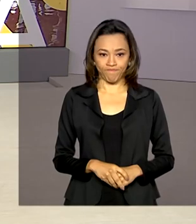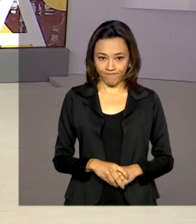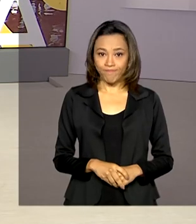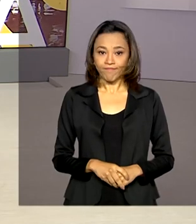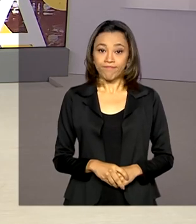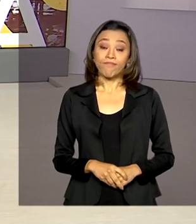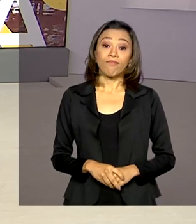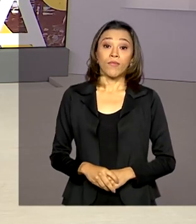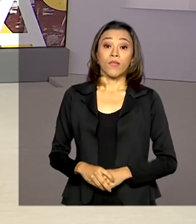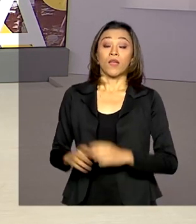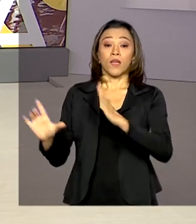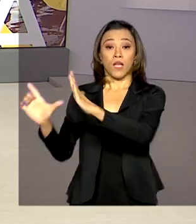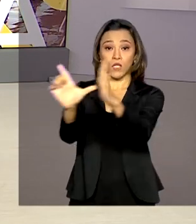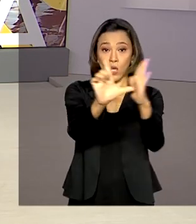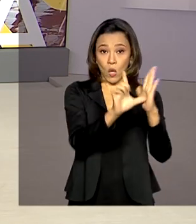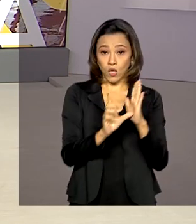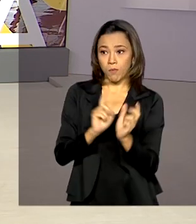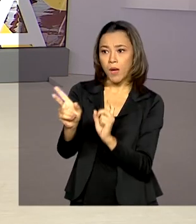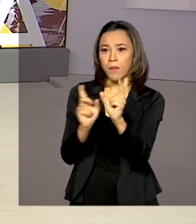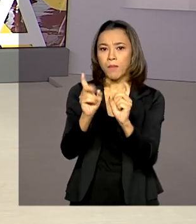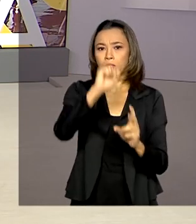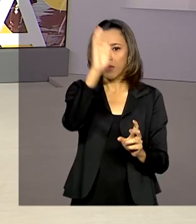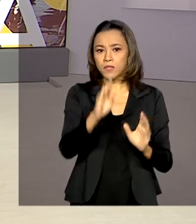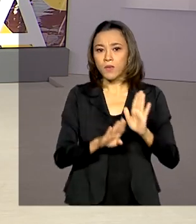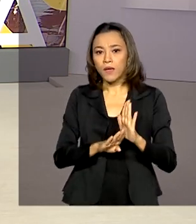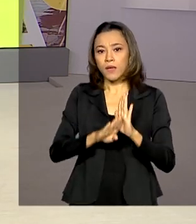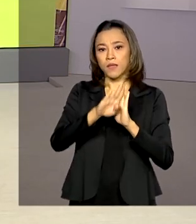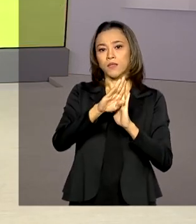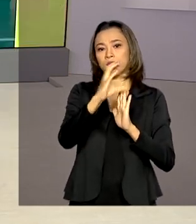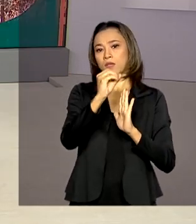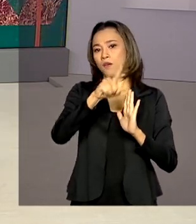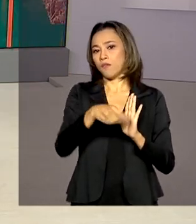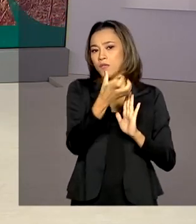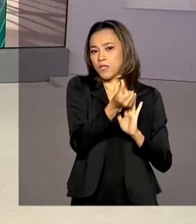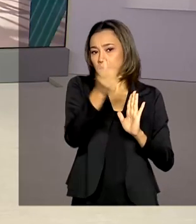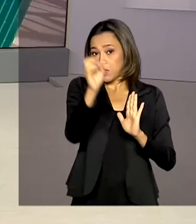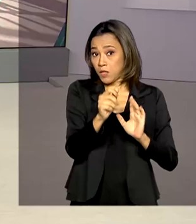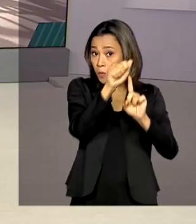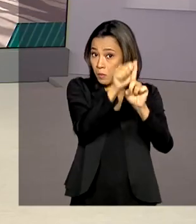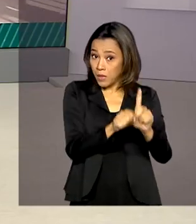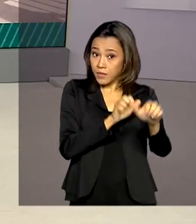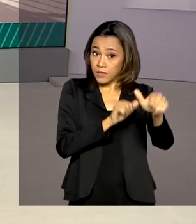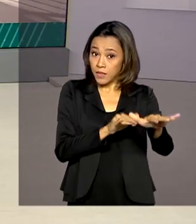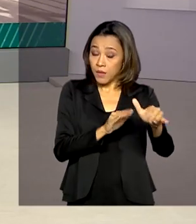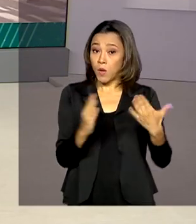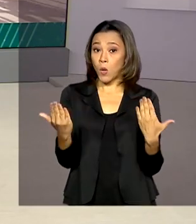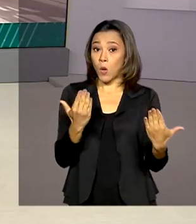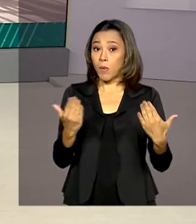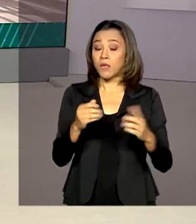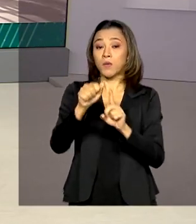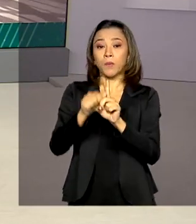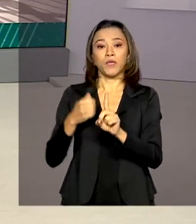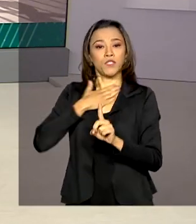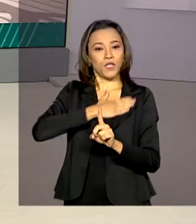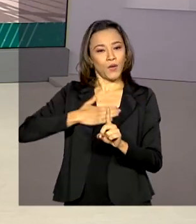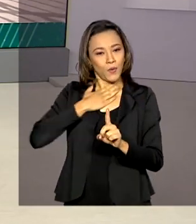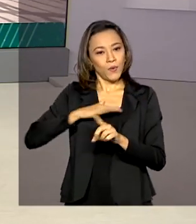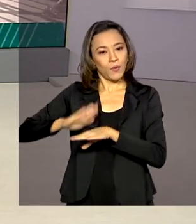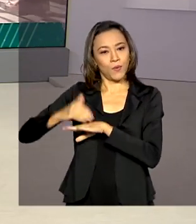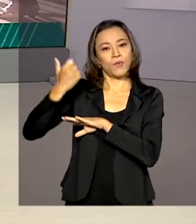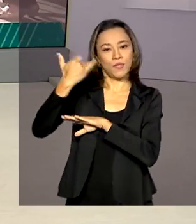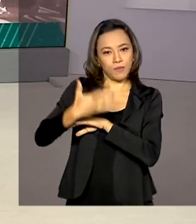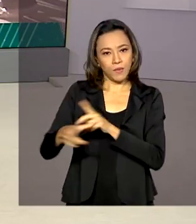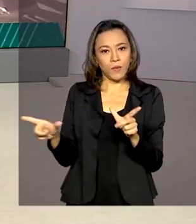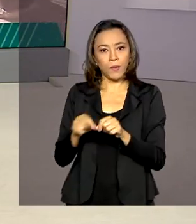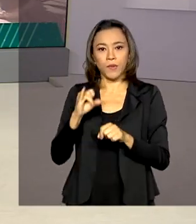E o comércio varejista do Brasil cresceu 0,6% em setembro na comparação com agosto, de acordo com o IBGE.